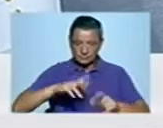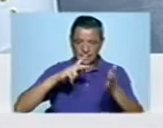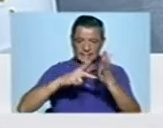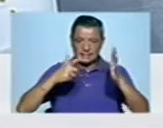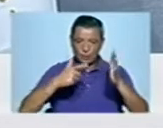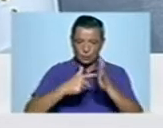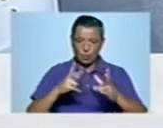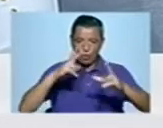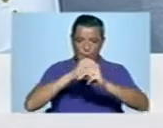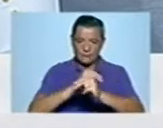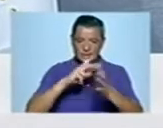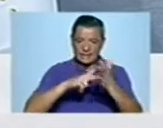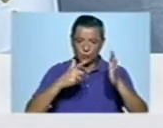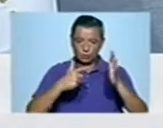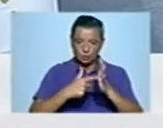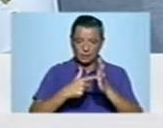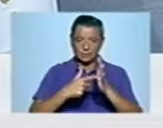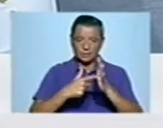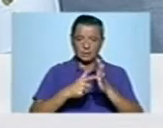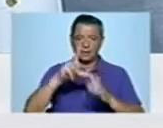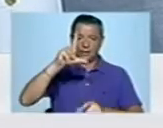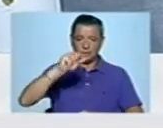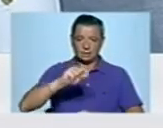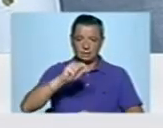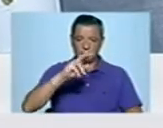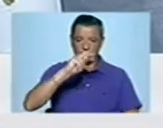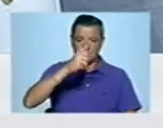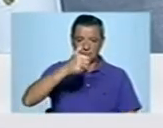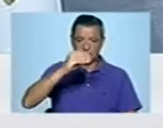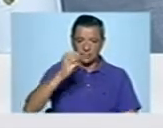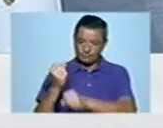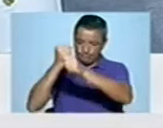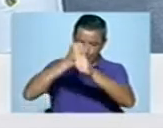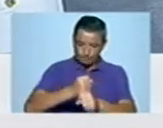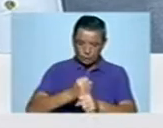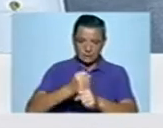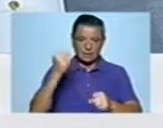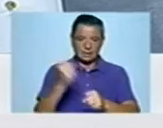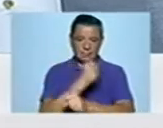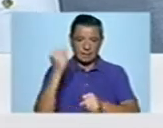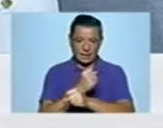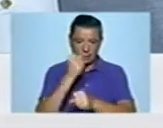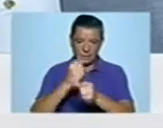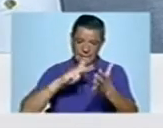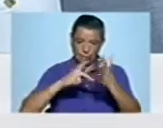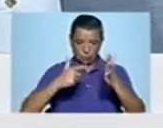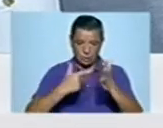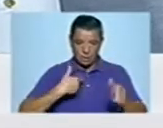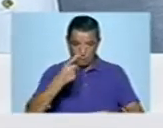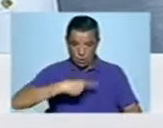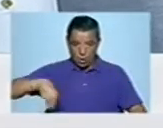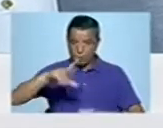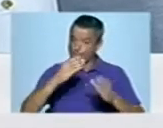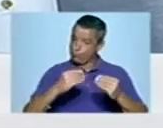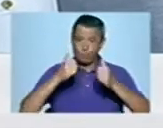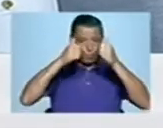das novas tecnologias. E temos já, neste momento, cerca de 350 postos de trabalho nestas áreas, o que para nós é muito bom.